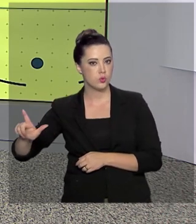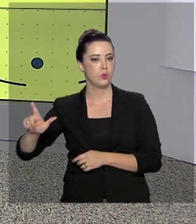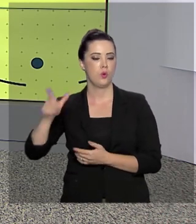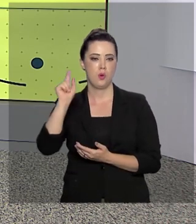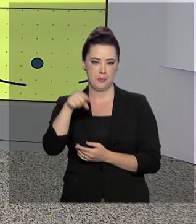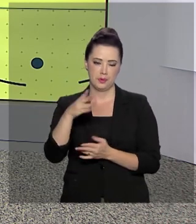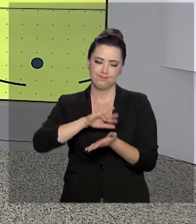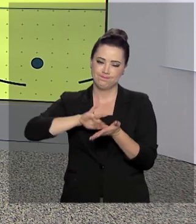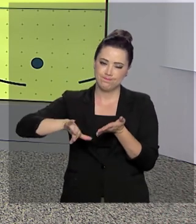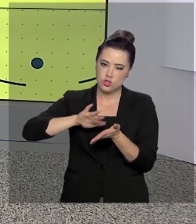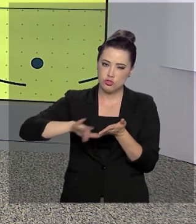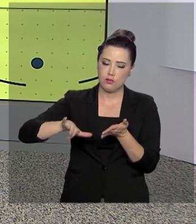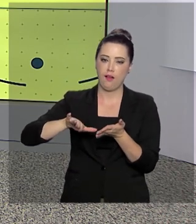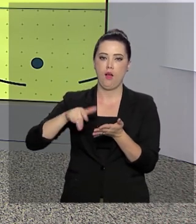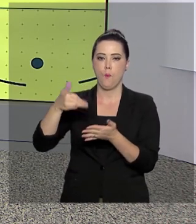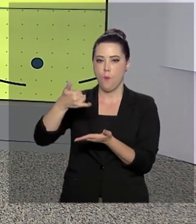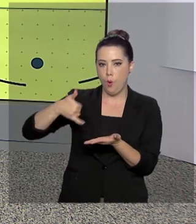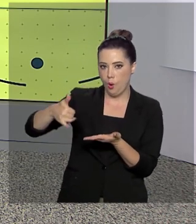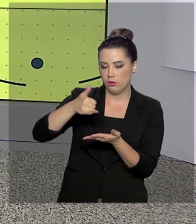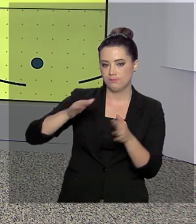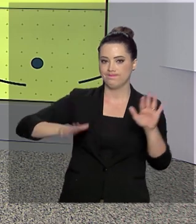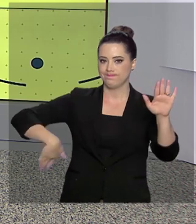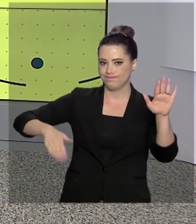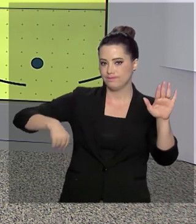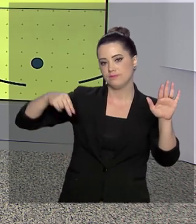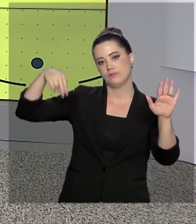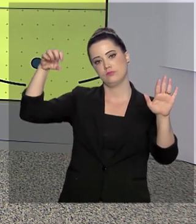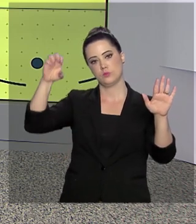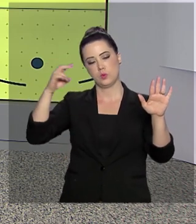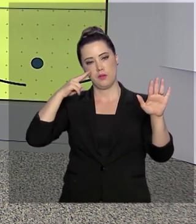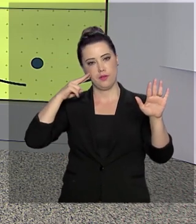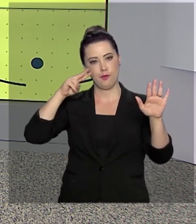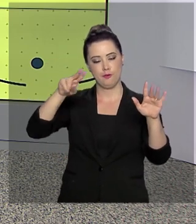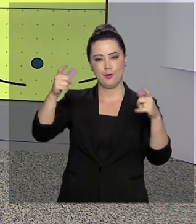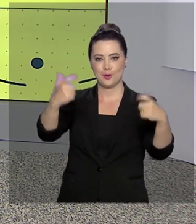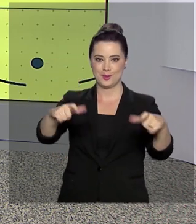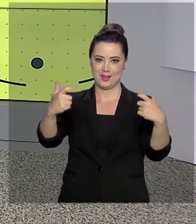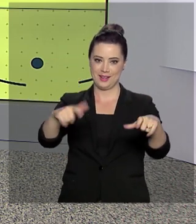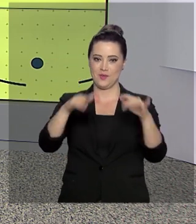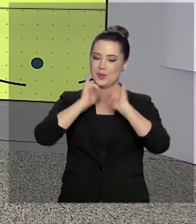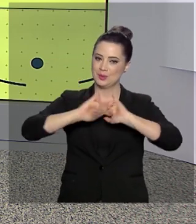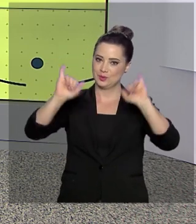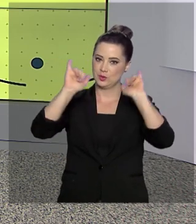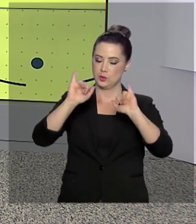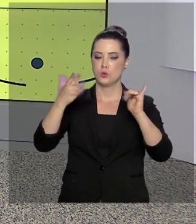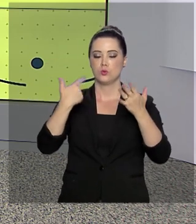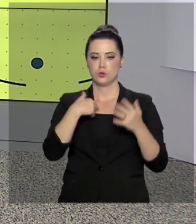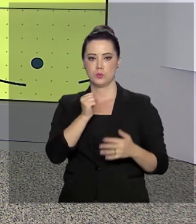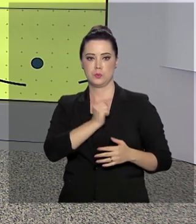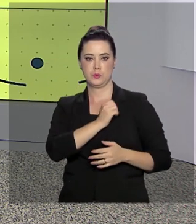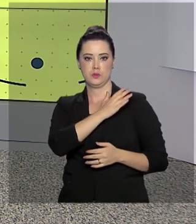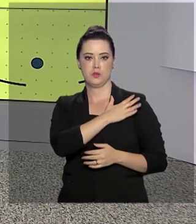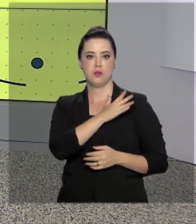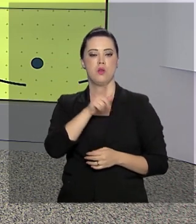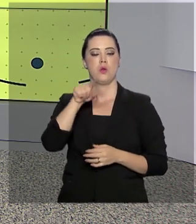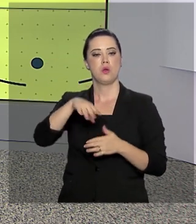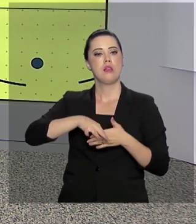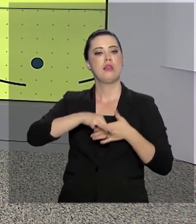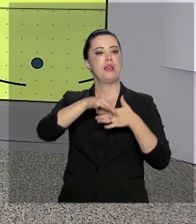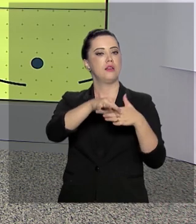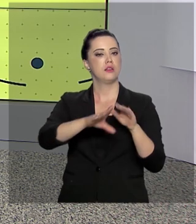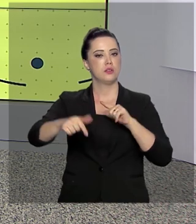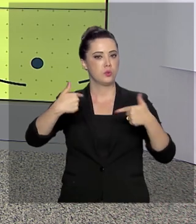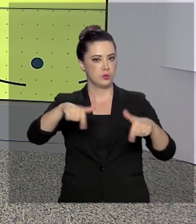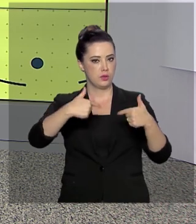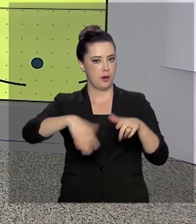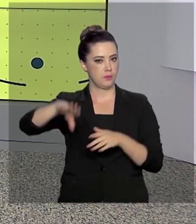resíduos de óleo das praias do Nordeste e monitorar a região. O anúncio foi feito agora há pouco pelo almirante Leonardo Puntel, comandante